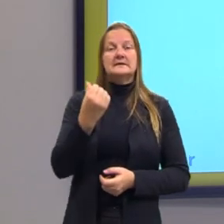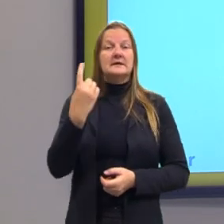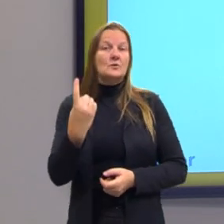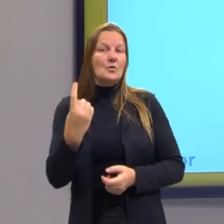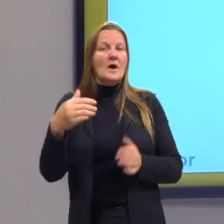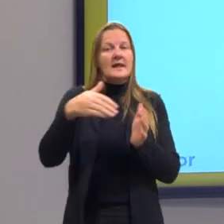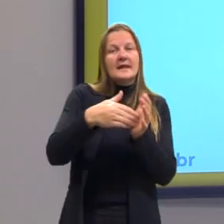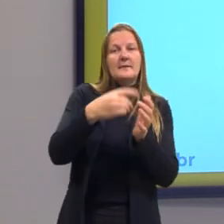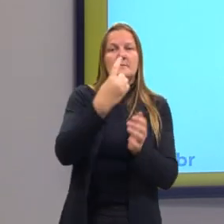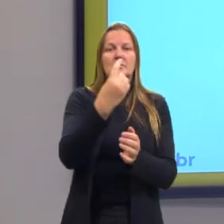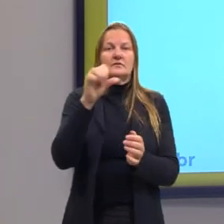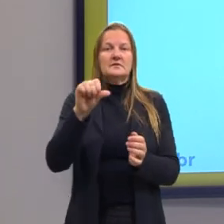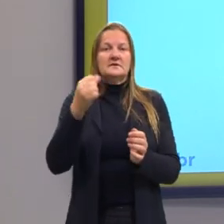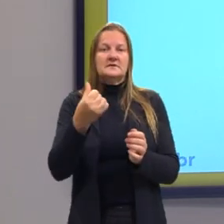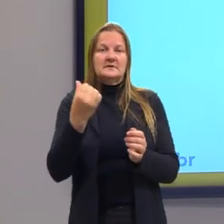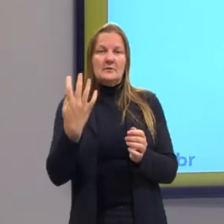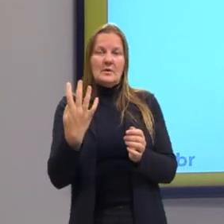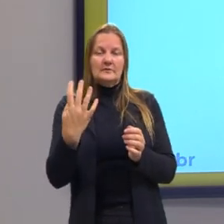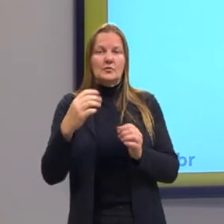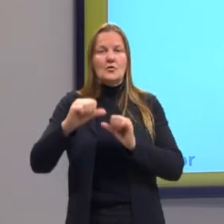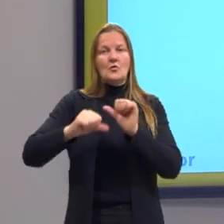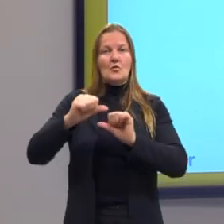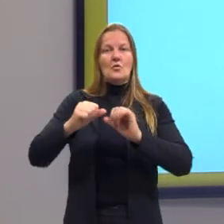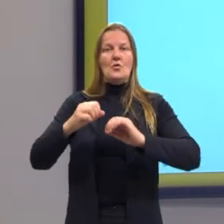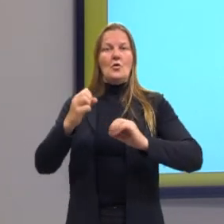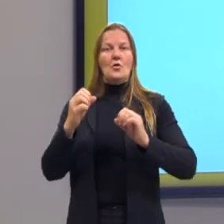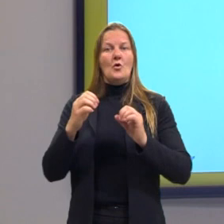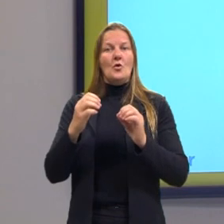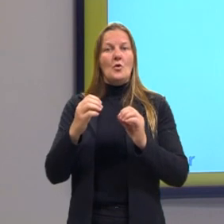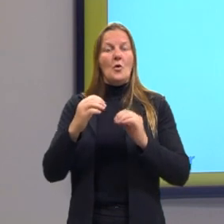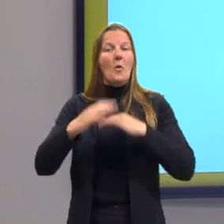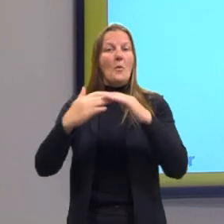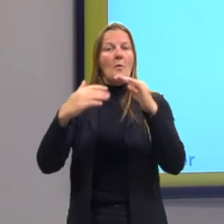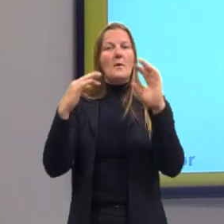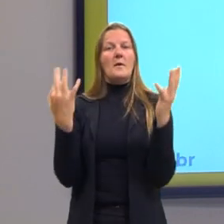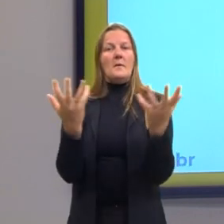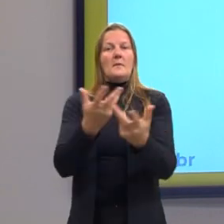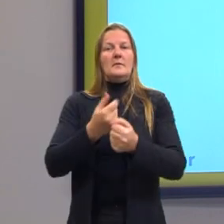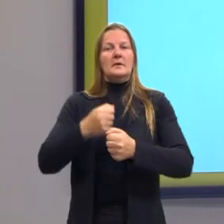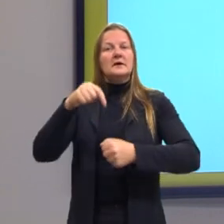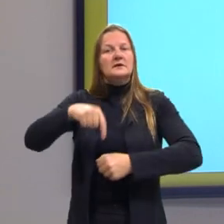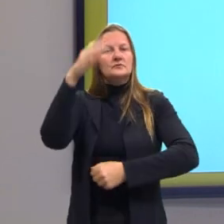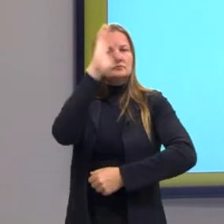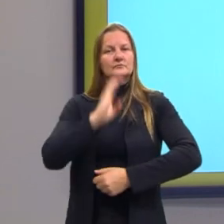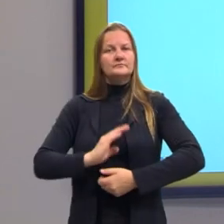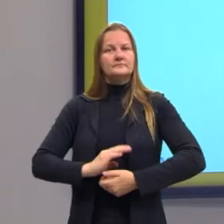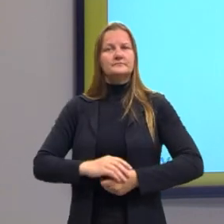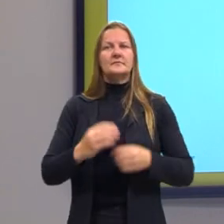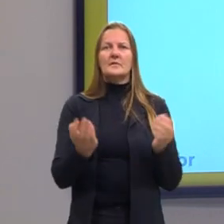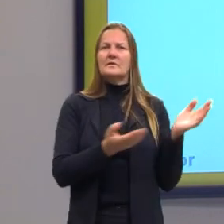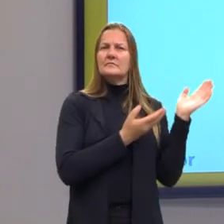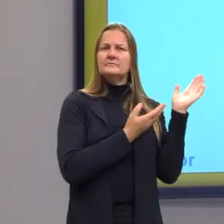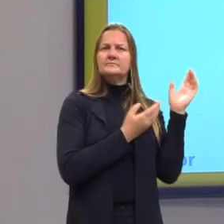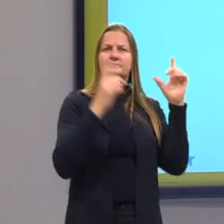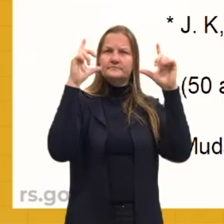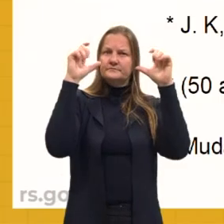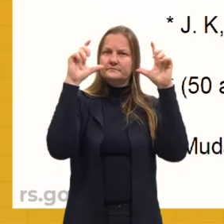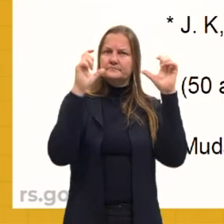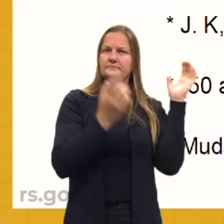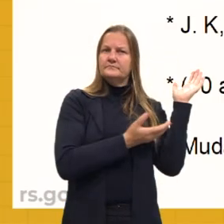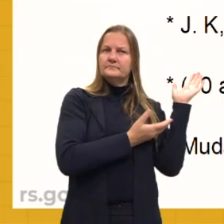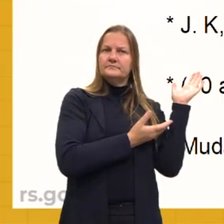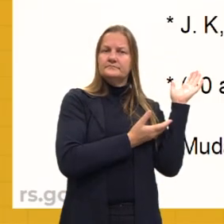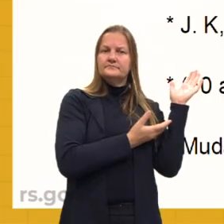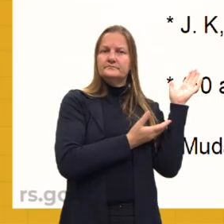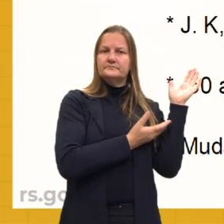nessa perspectiva de modernização do Brasil. Aqui eu trago uma imagem para ilustrar o período do